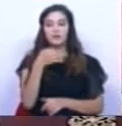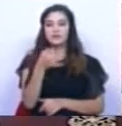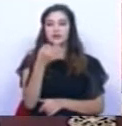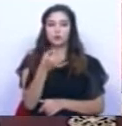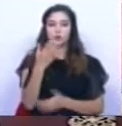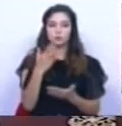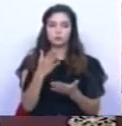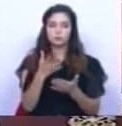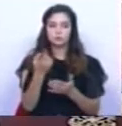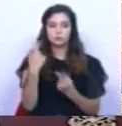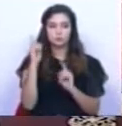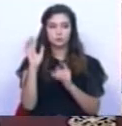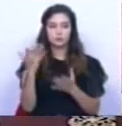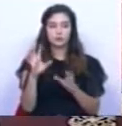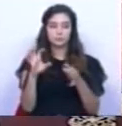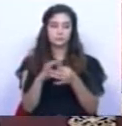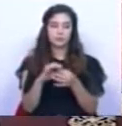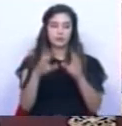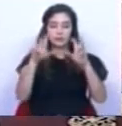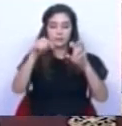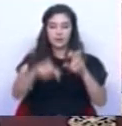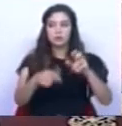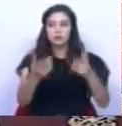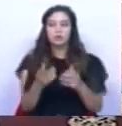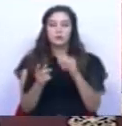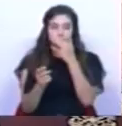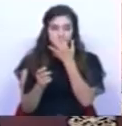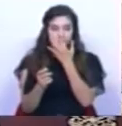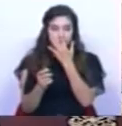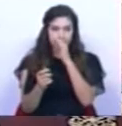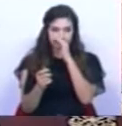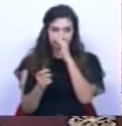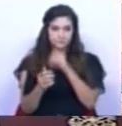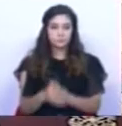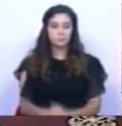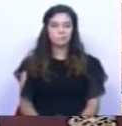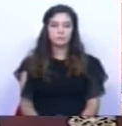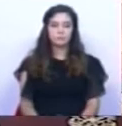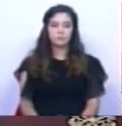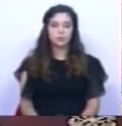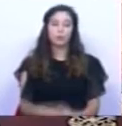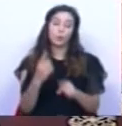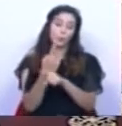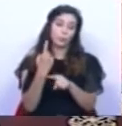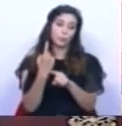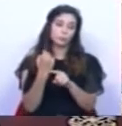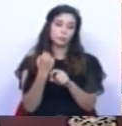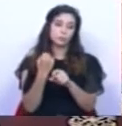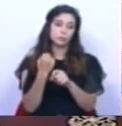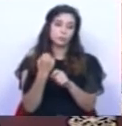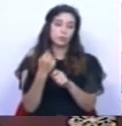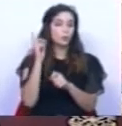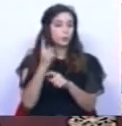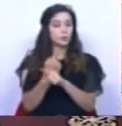na sua intervenção, também relativamente a isto, é que um elemento que seria